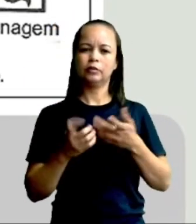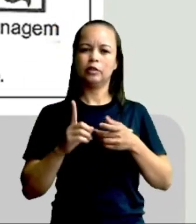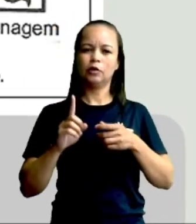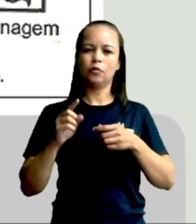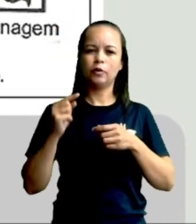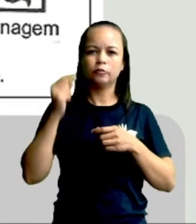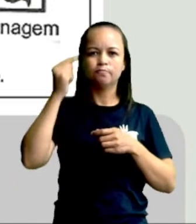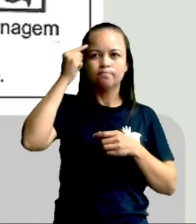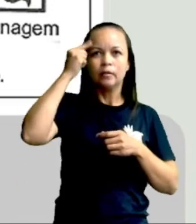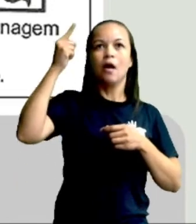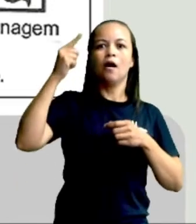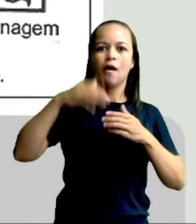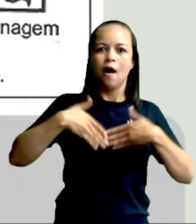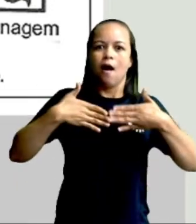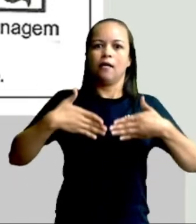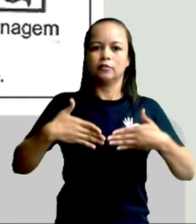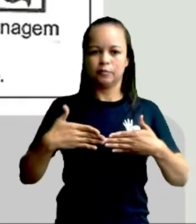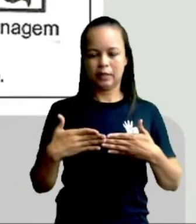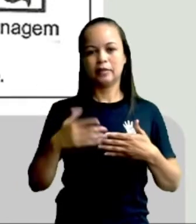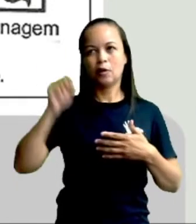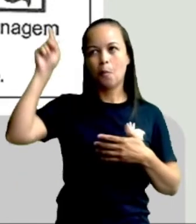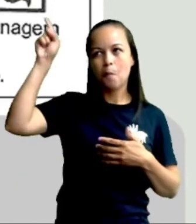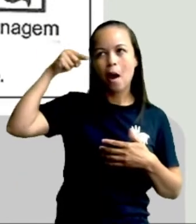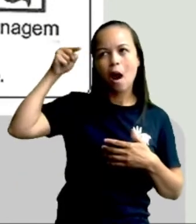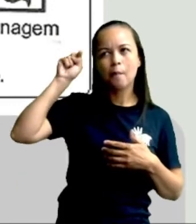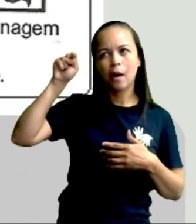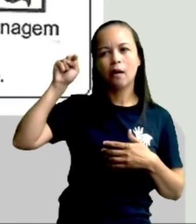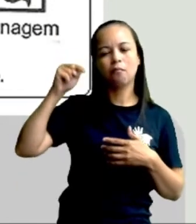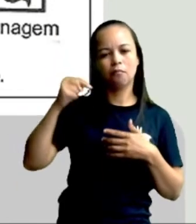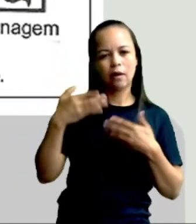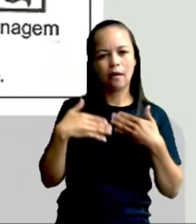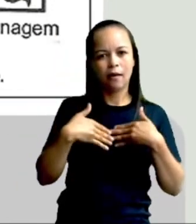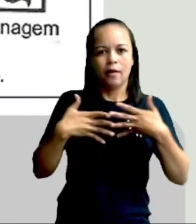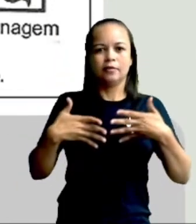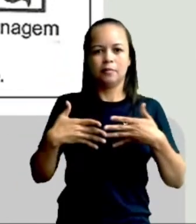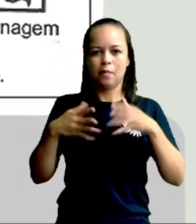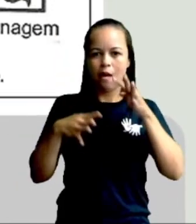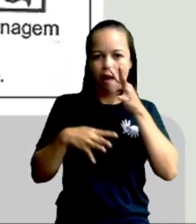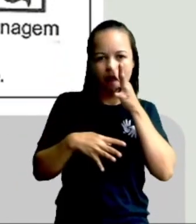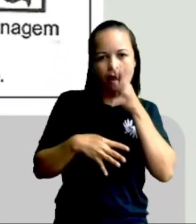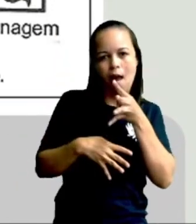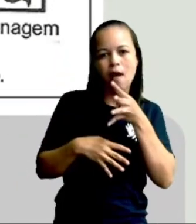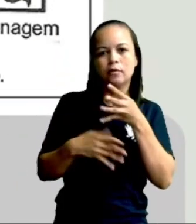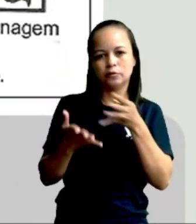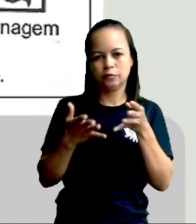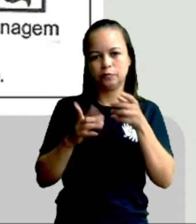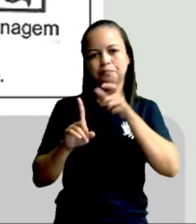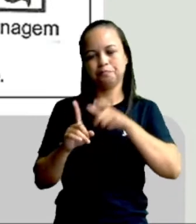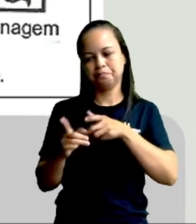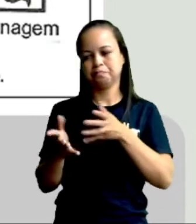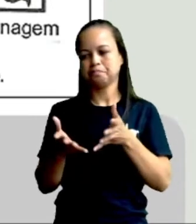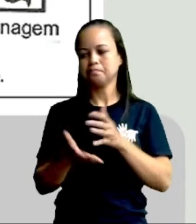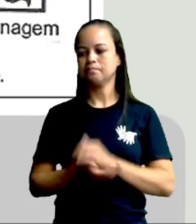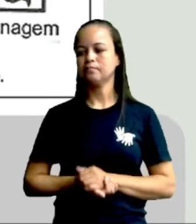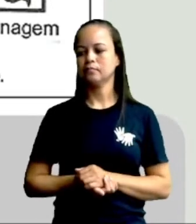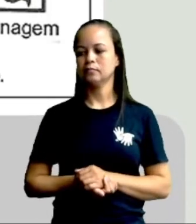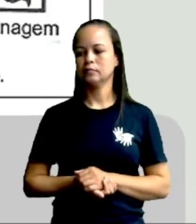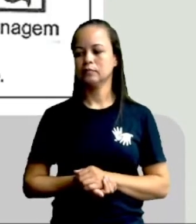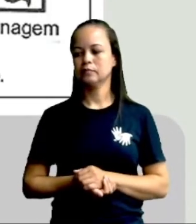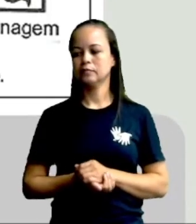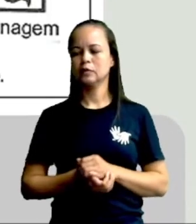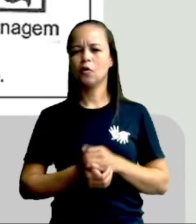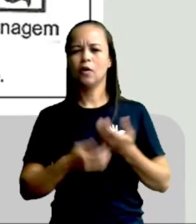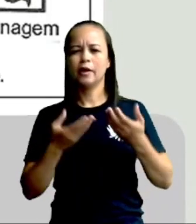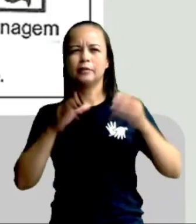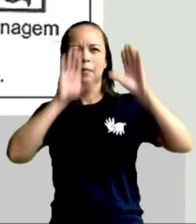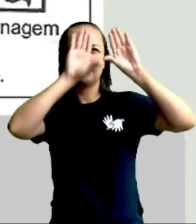há aí uma ideia de admiração. O personagem ficou admirado com determinada situação. Olha esse que parece uma